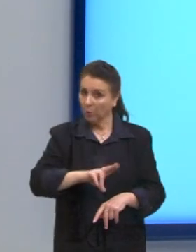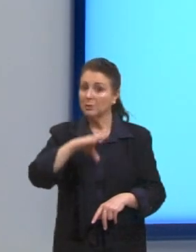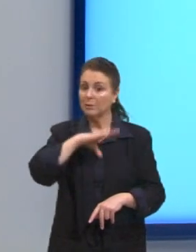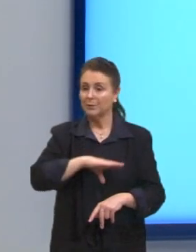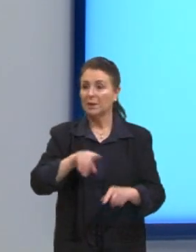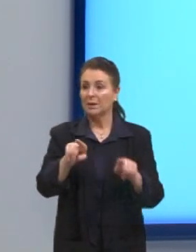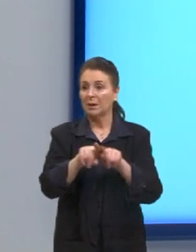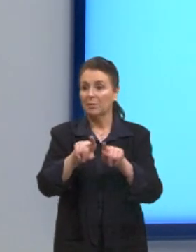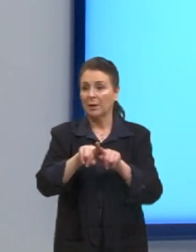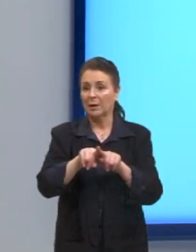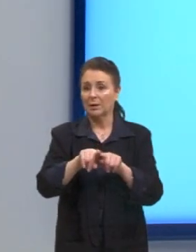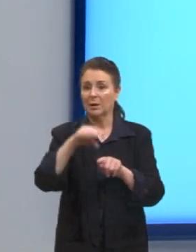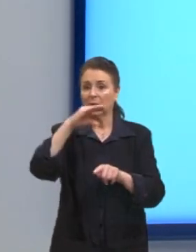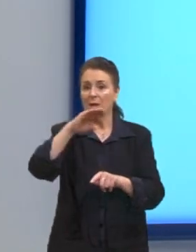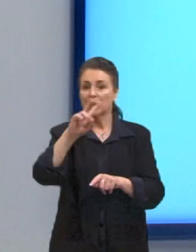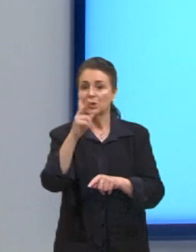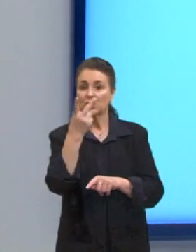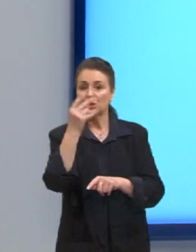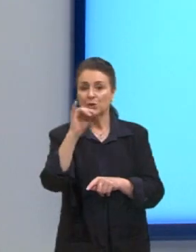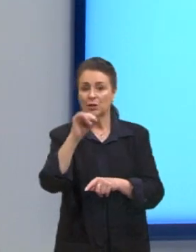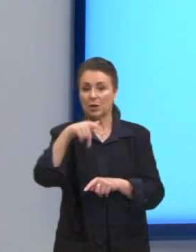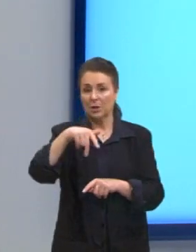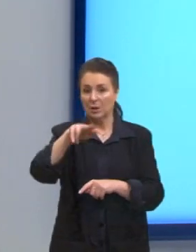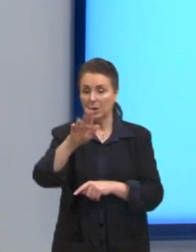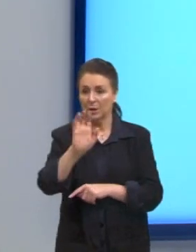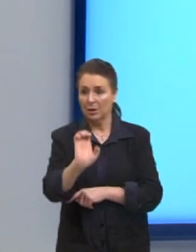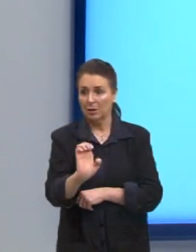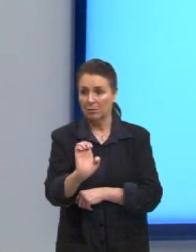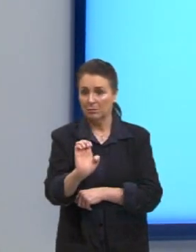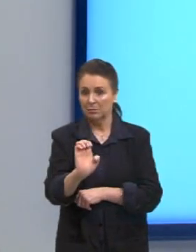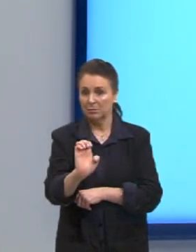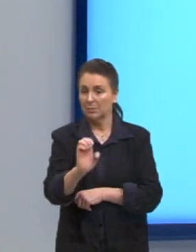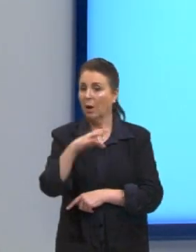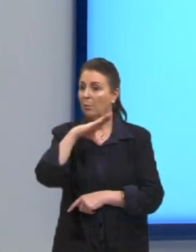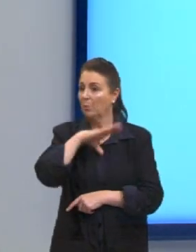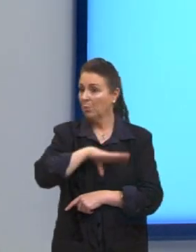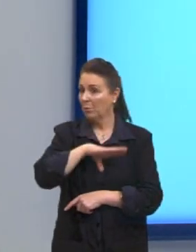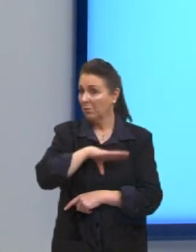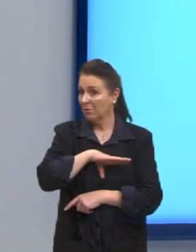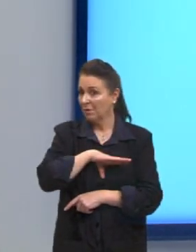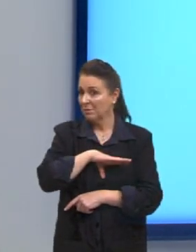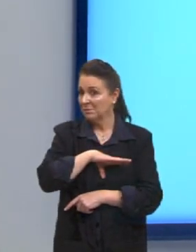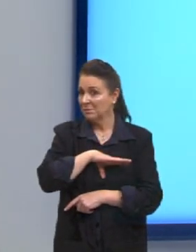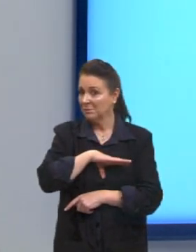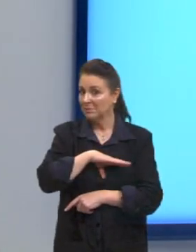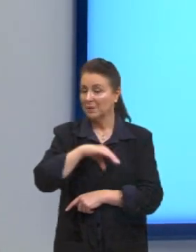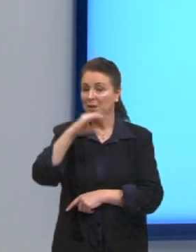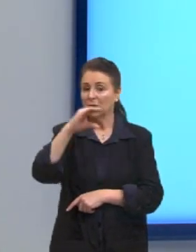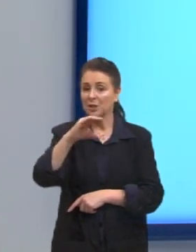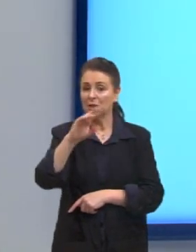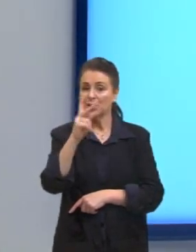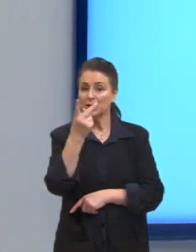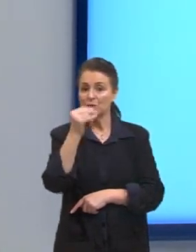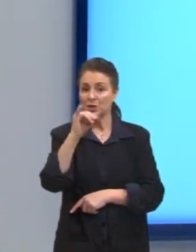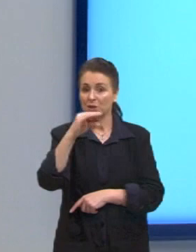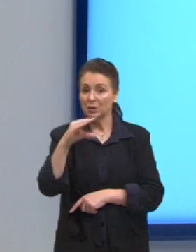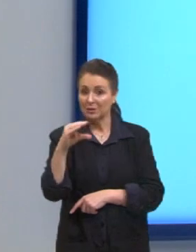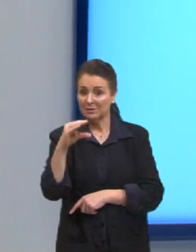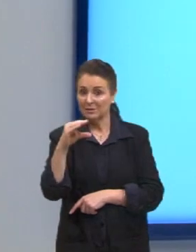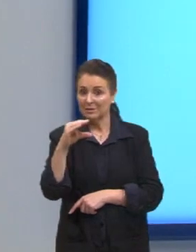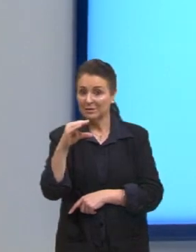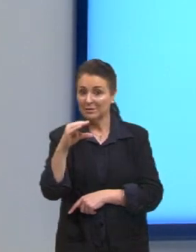shiki, shique em língua portuguesa. E shiki, shik,